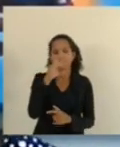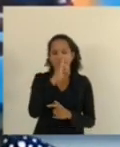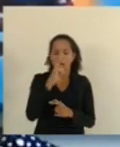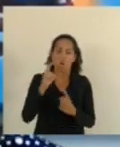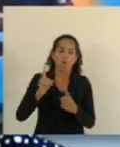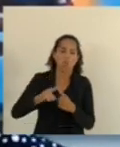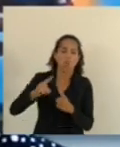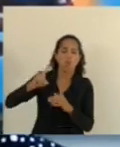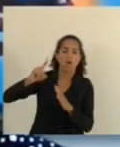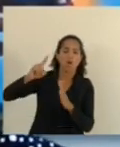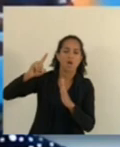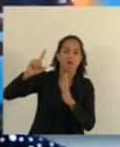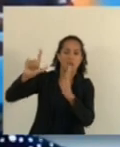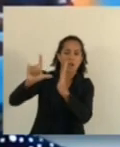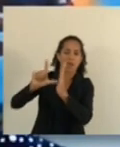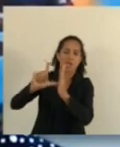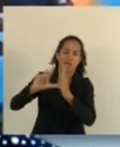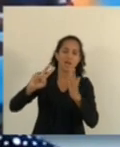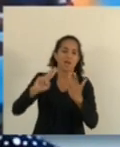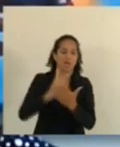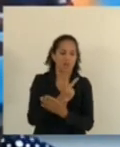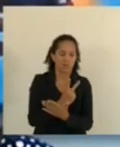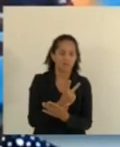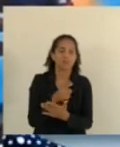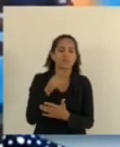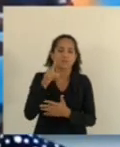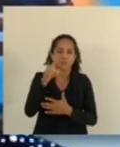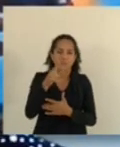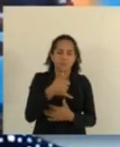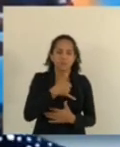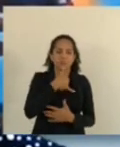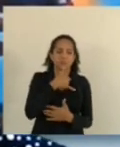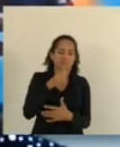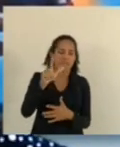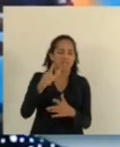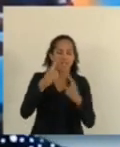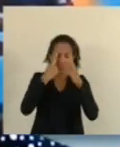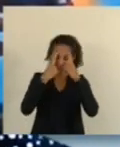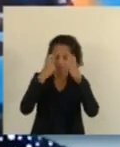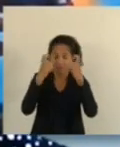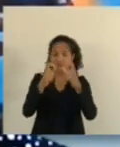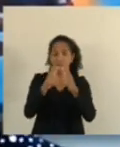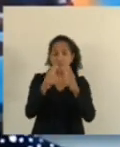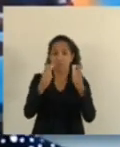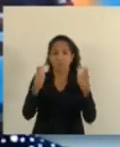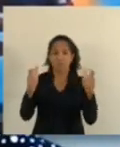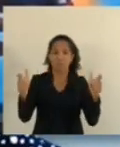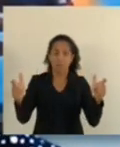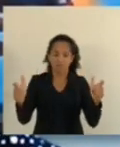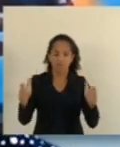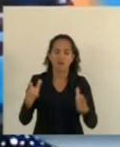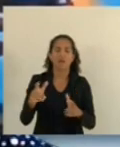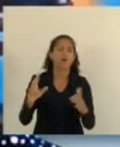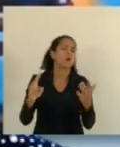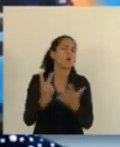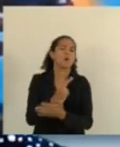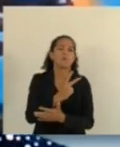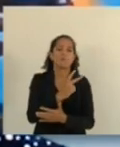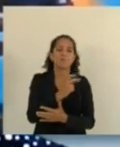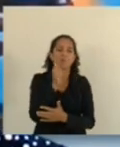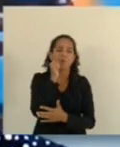em Linhares, no bairro Interlacos. Linhares está muito violento. A vítima é Maiara dos Santos,